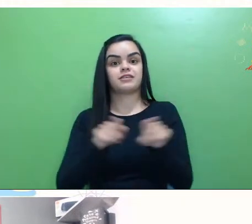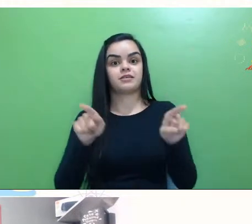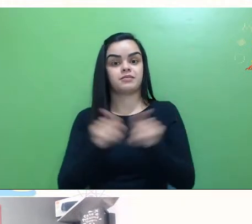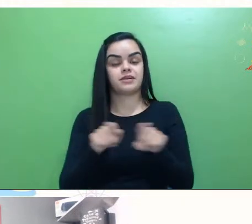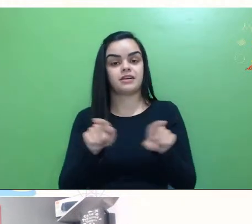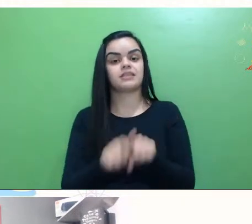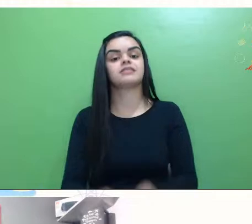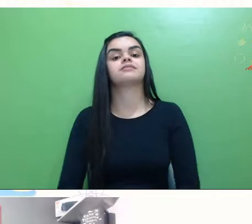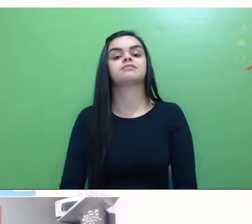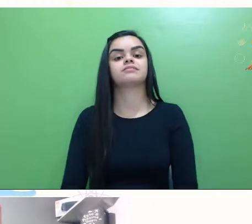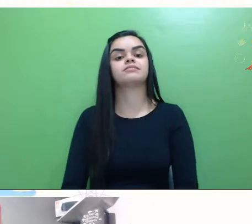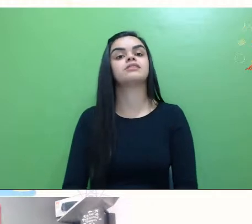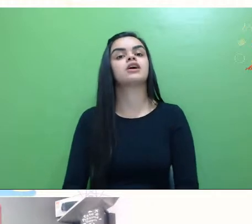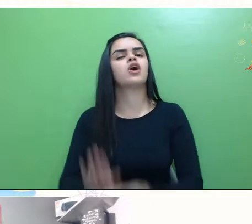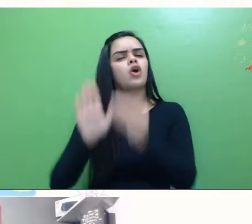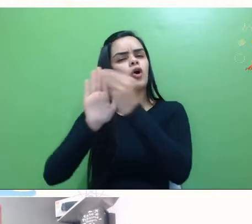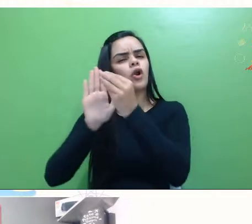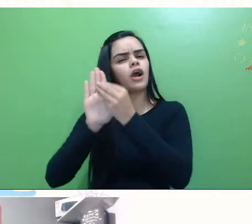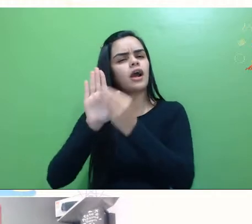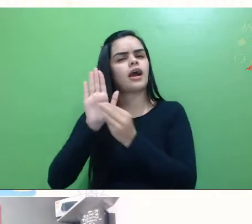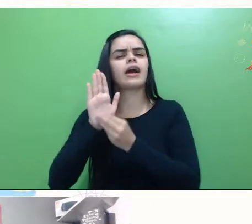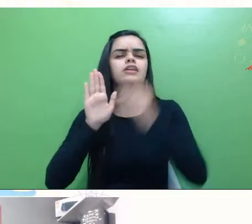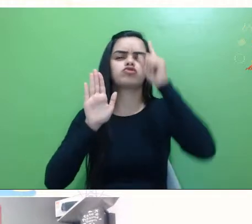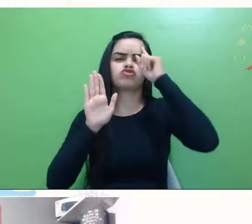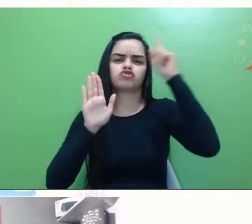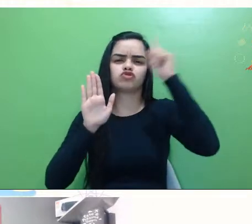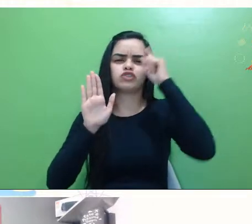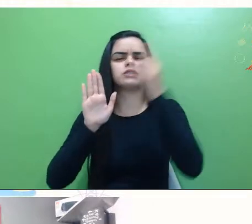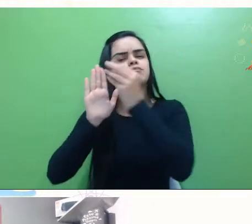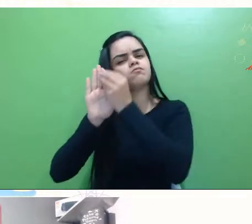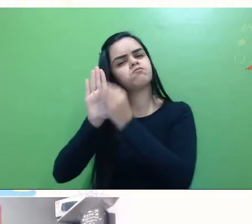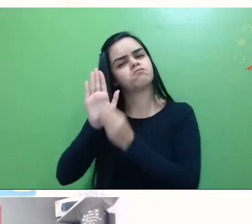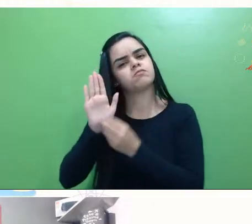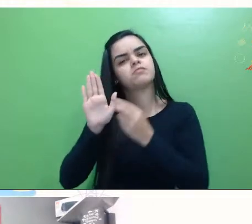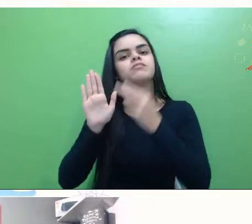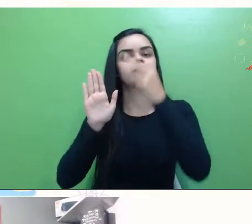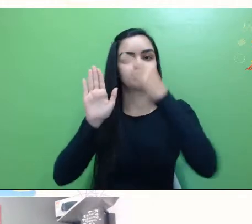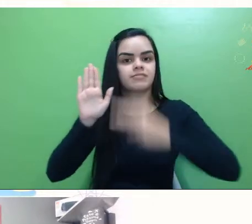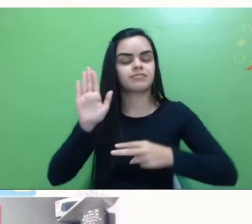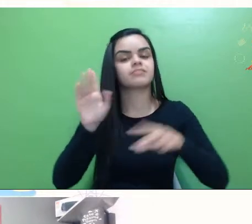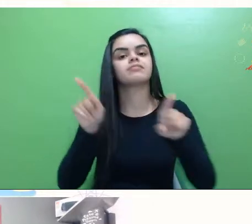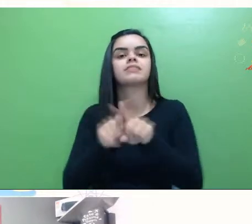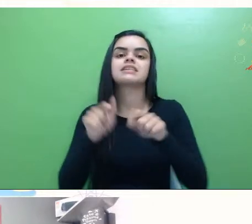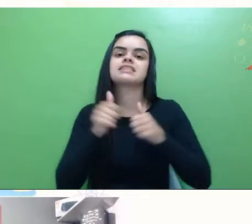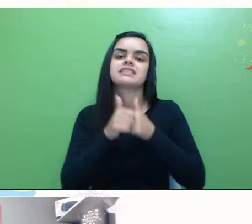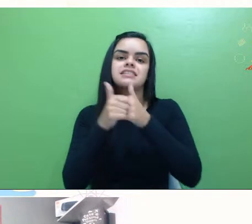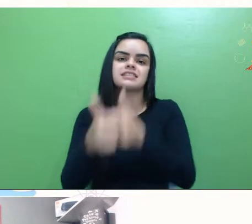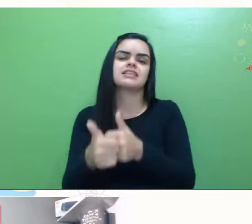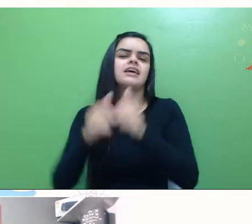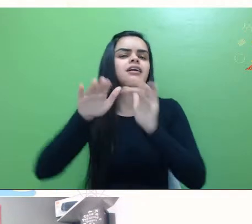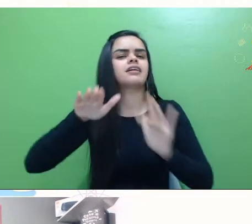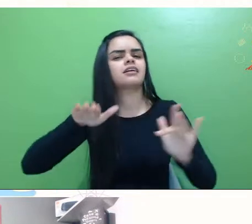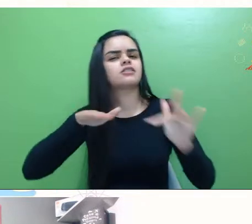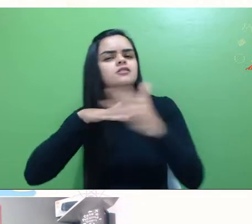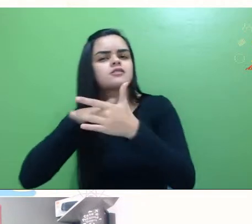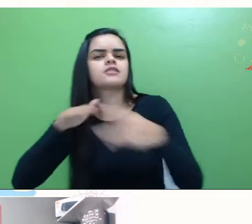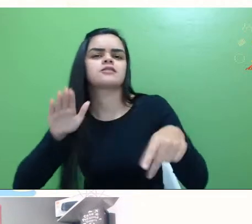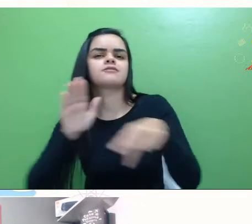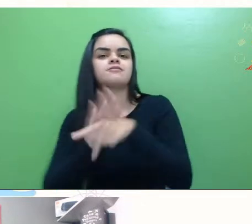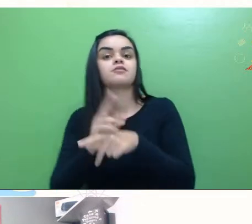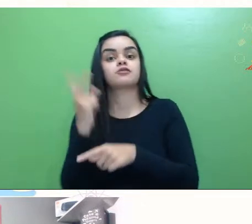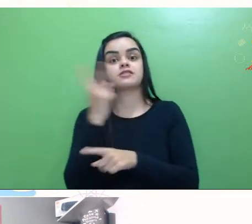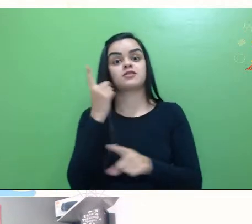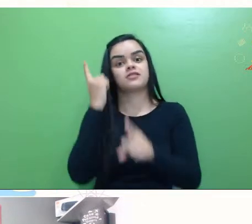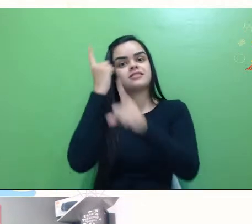marcarem nas suas agendas as datas que eles irão acontecer, e não deixem de seguir também as páginas do Segundo Encontro